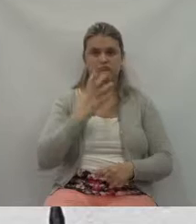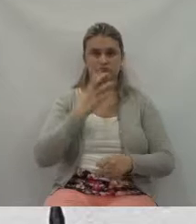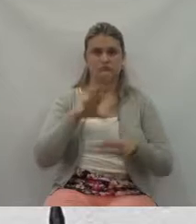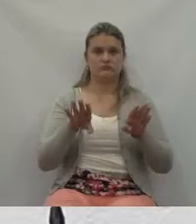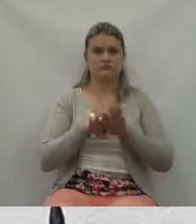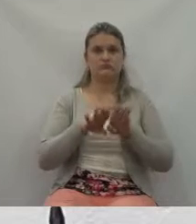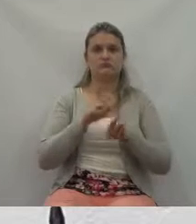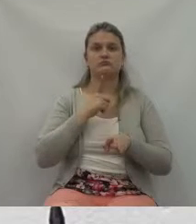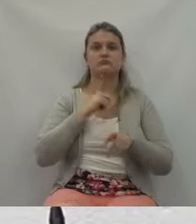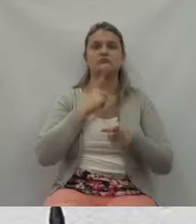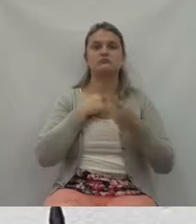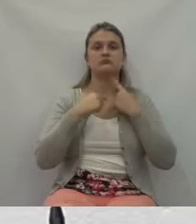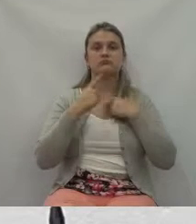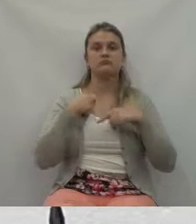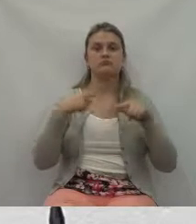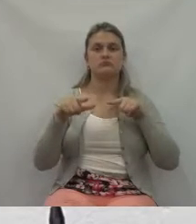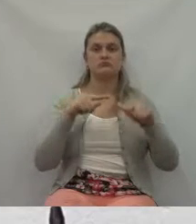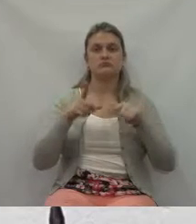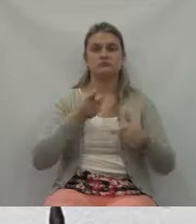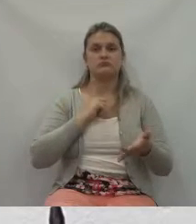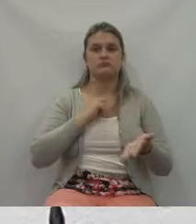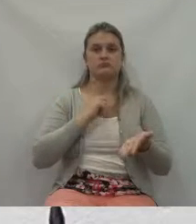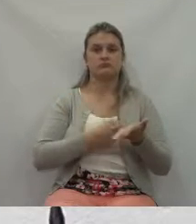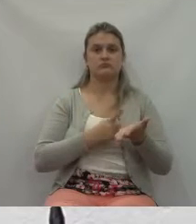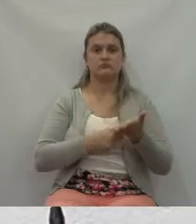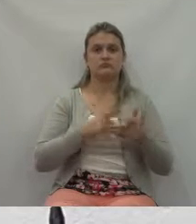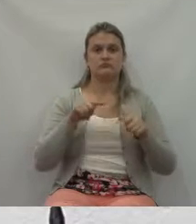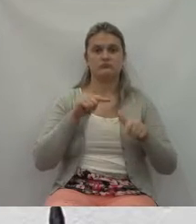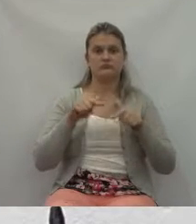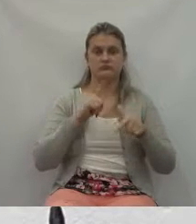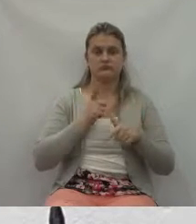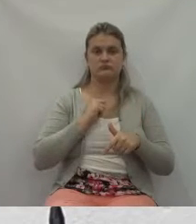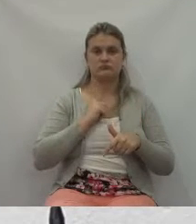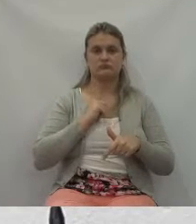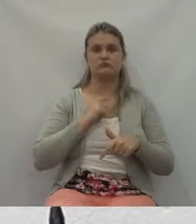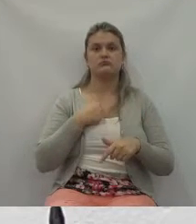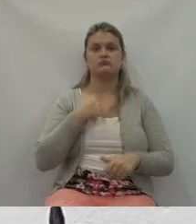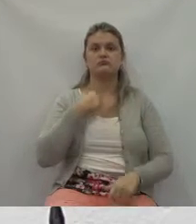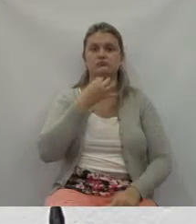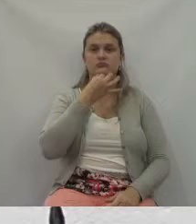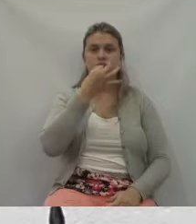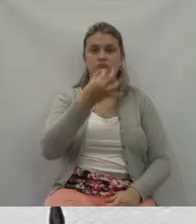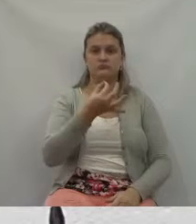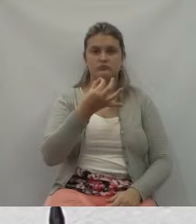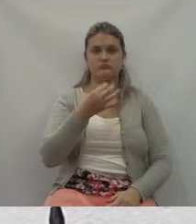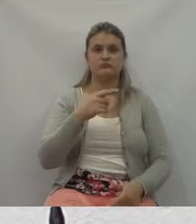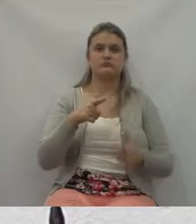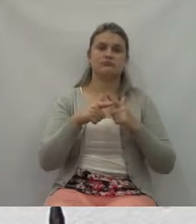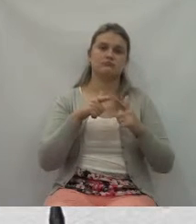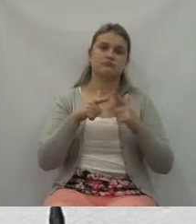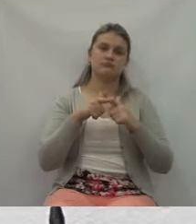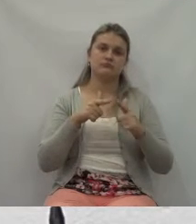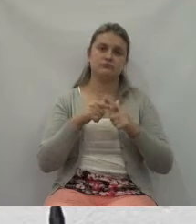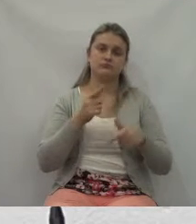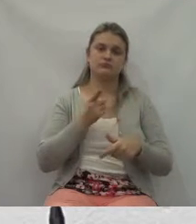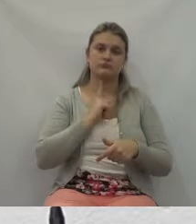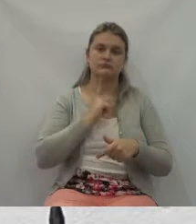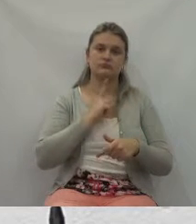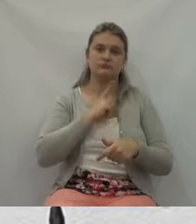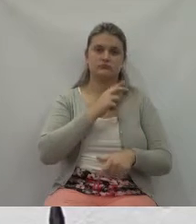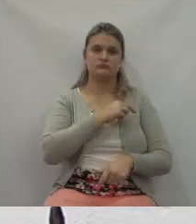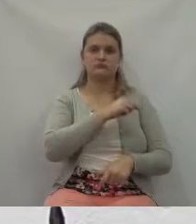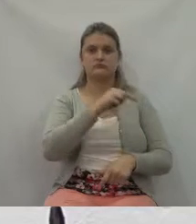comprometidas com o trabalho. Eu acho que um dos grandes problemas nosso é o